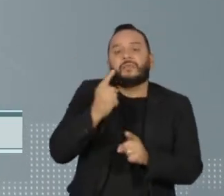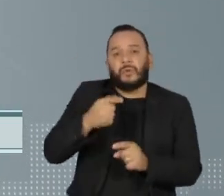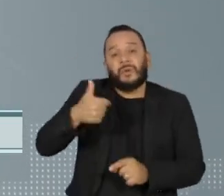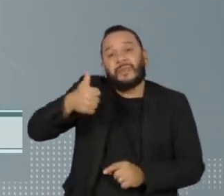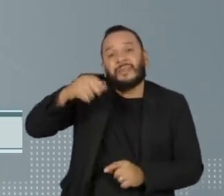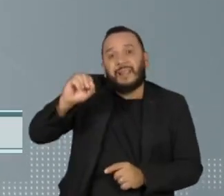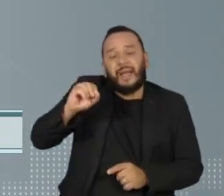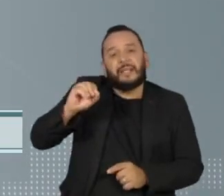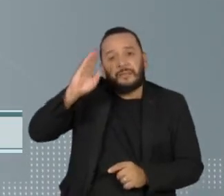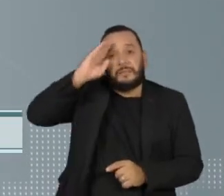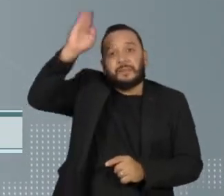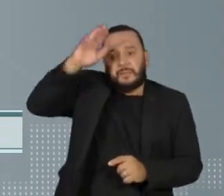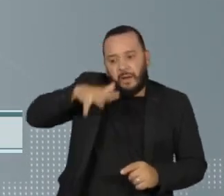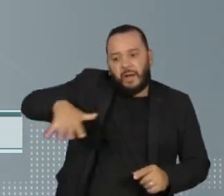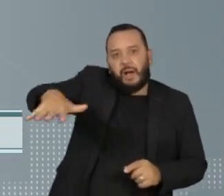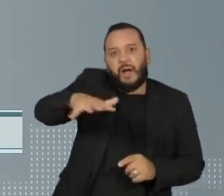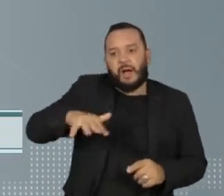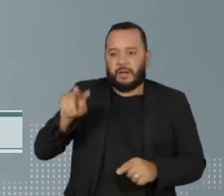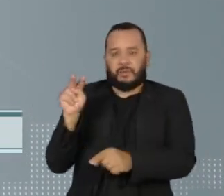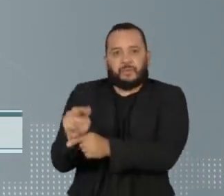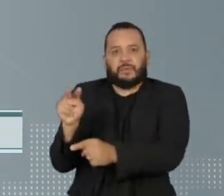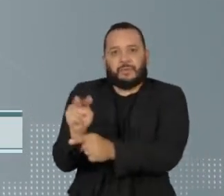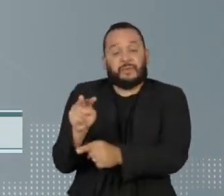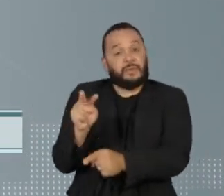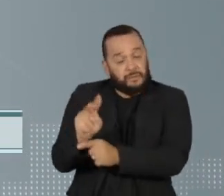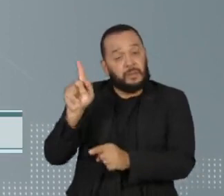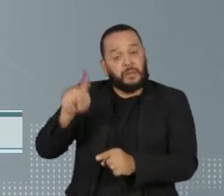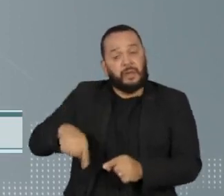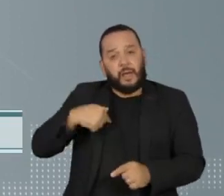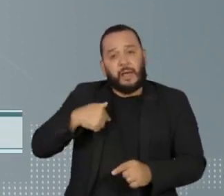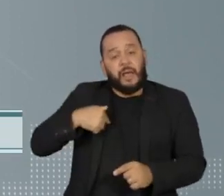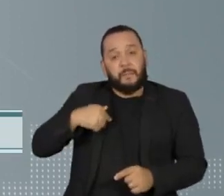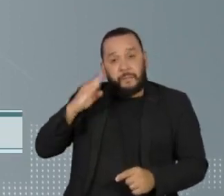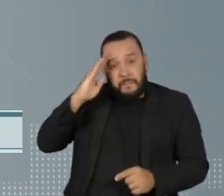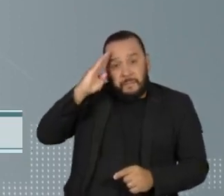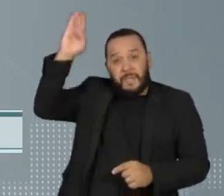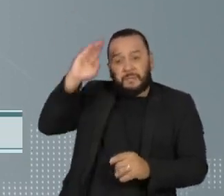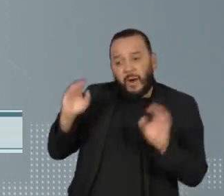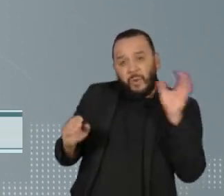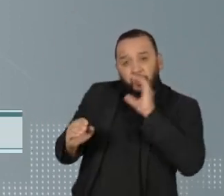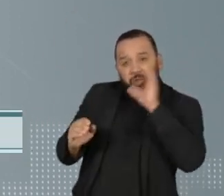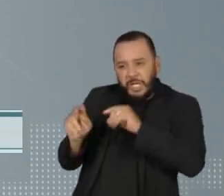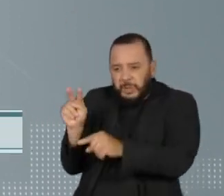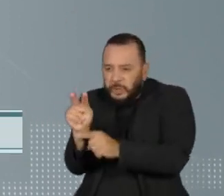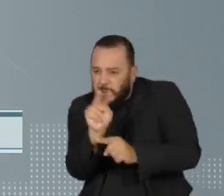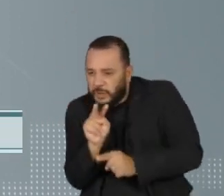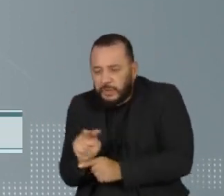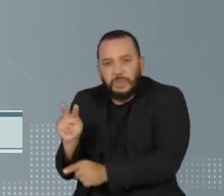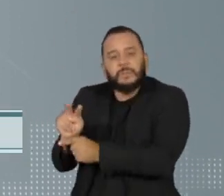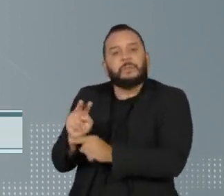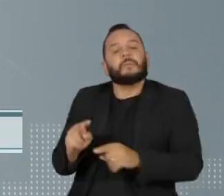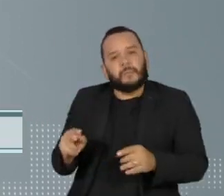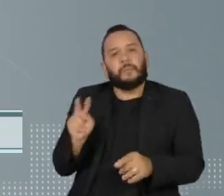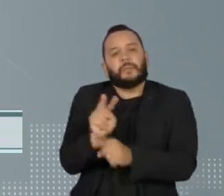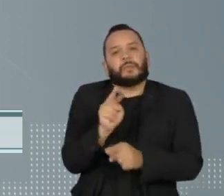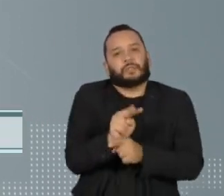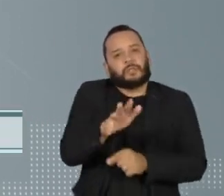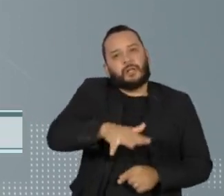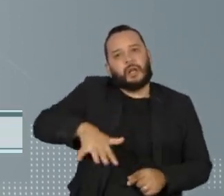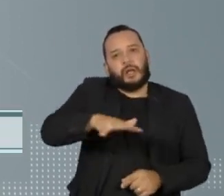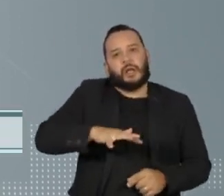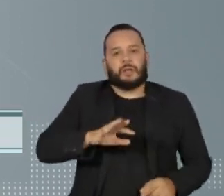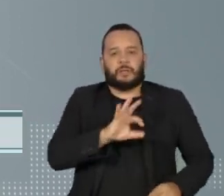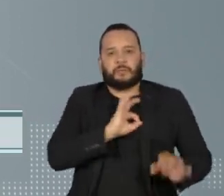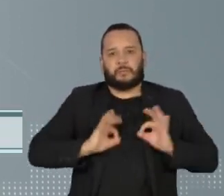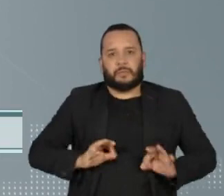unidades de conservação que deveriam ser priorizadas com urgência para a proteção da onça pintada. São elas as